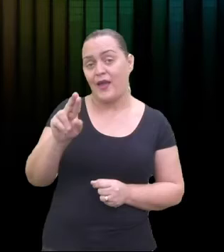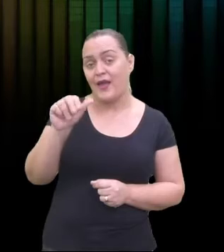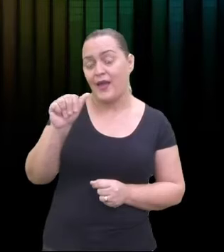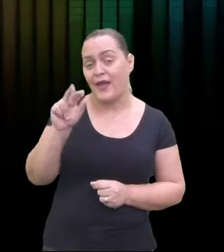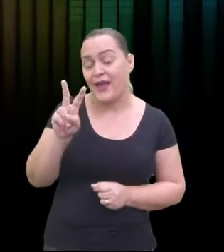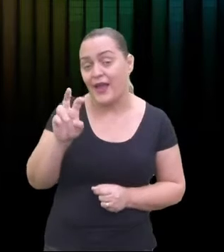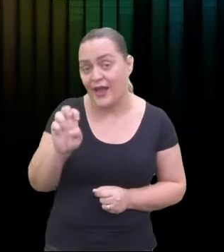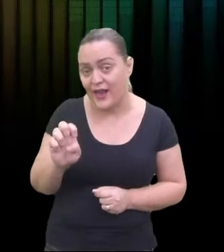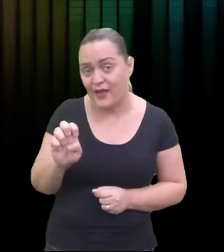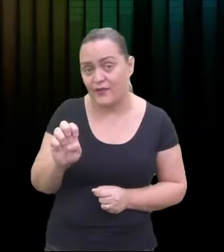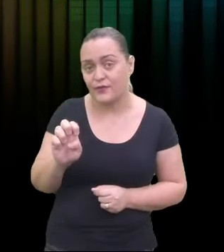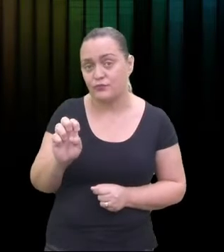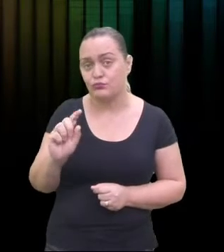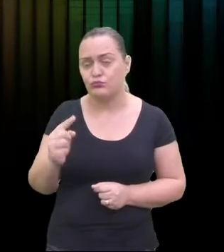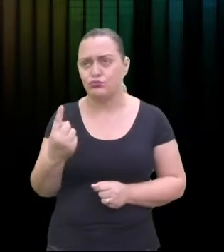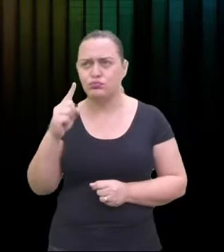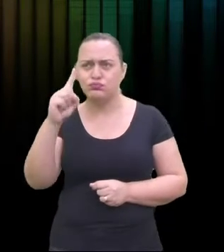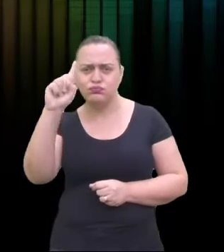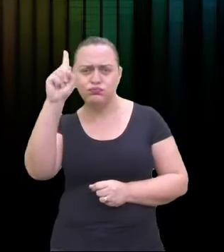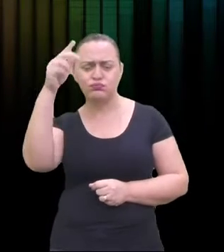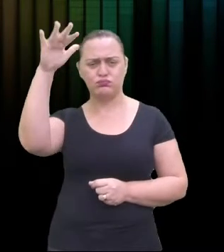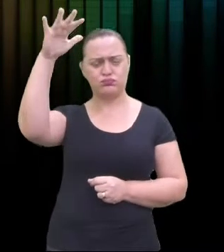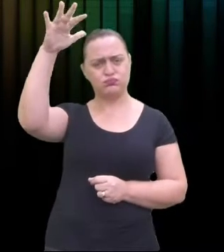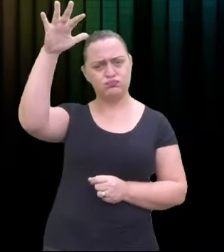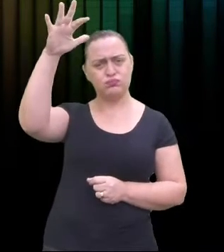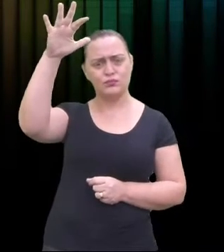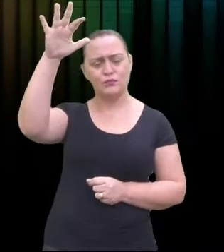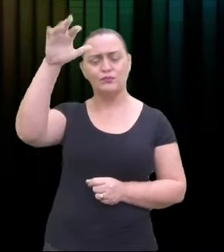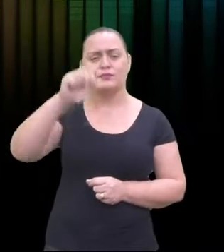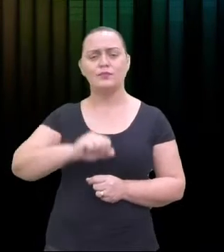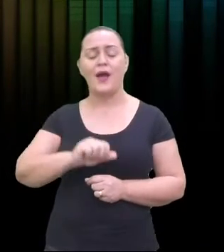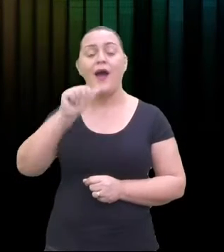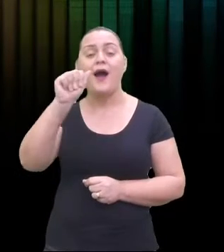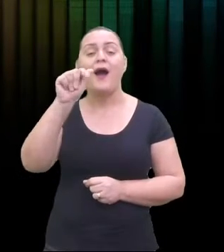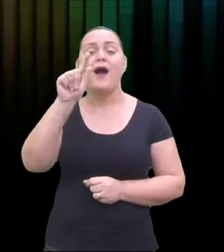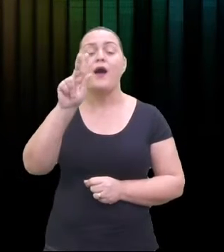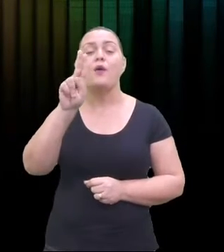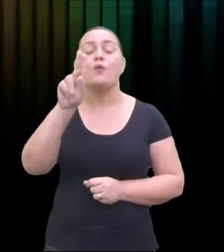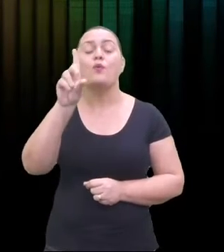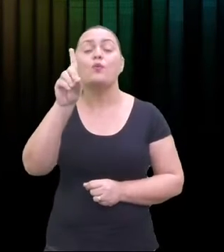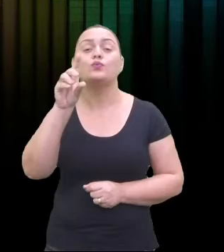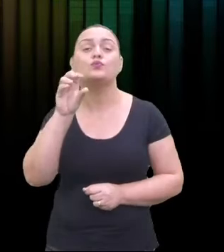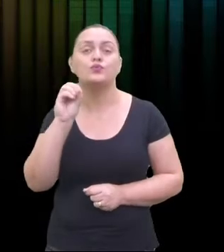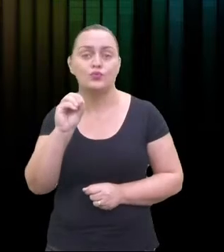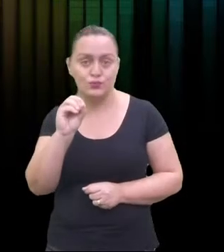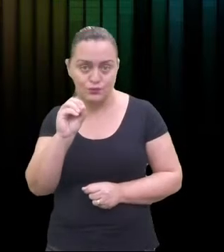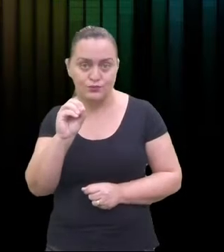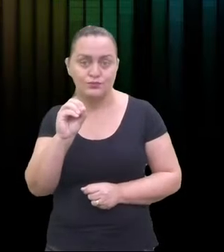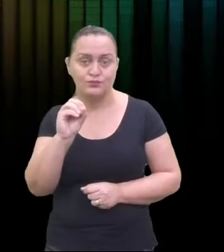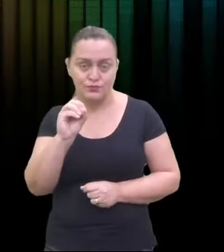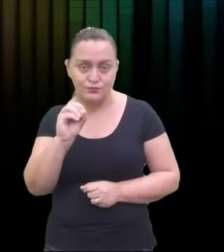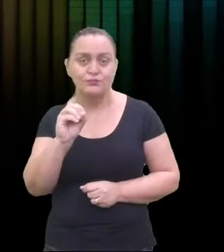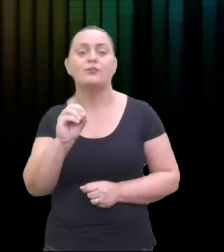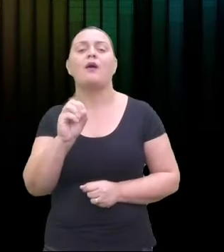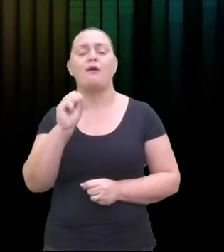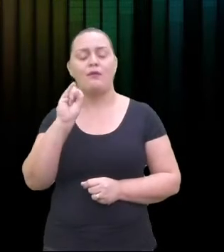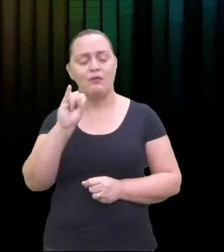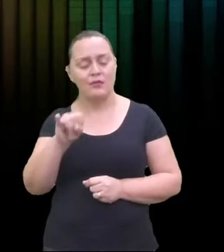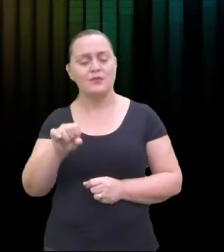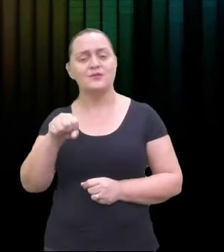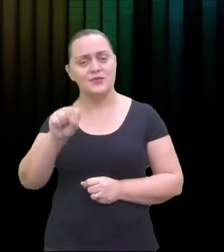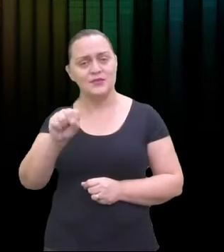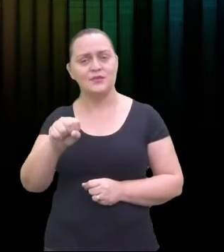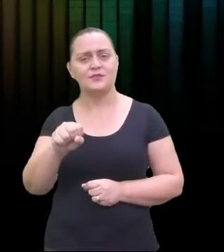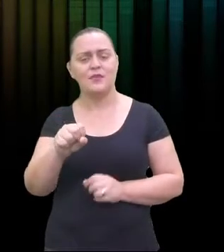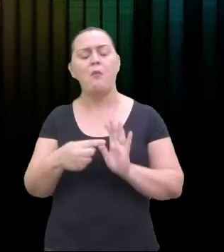na escala geral dos sons. Intensidade e percepção da amplitude da onda sonora.